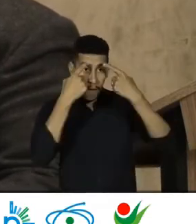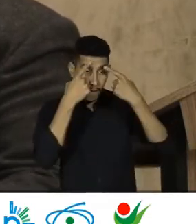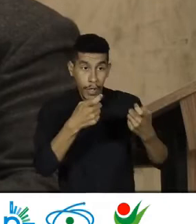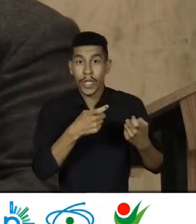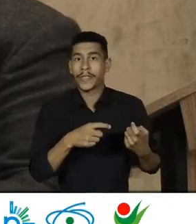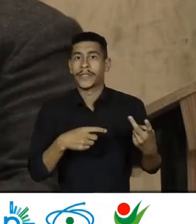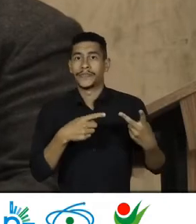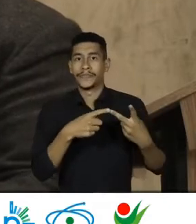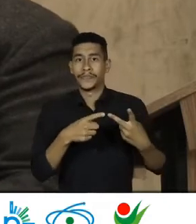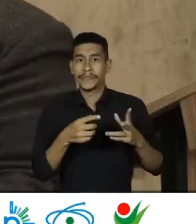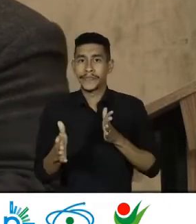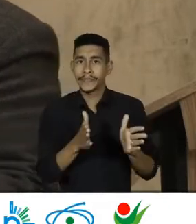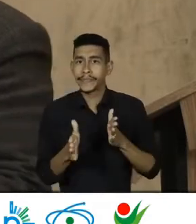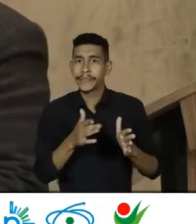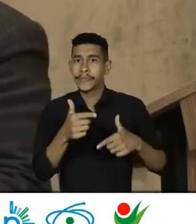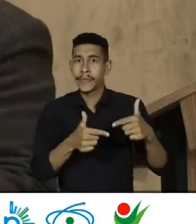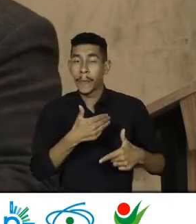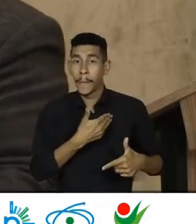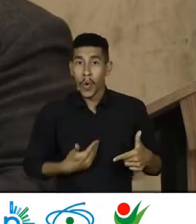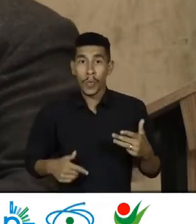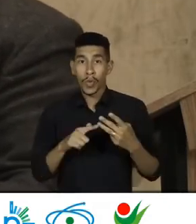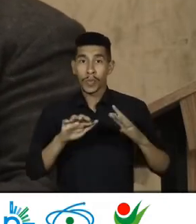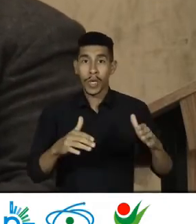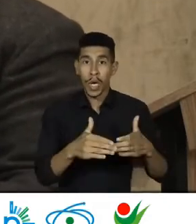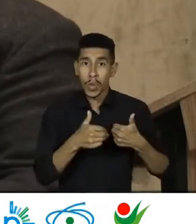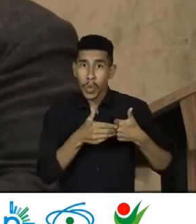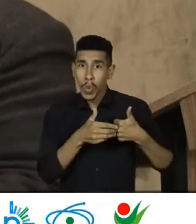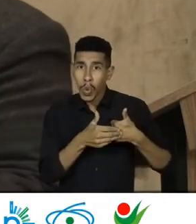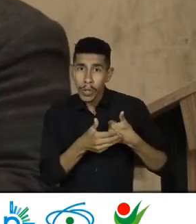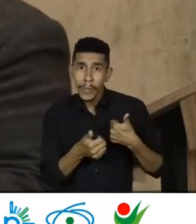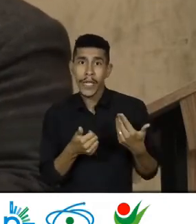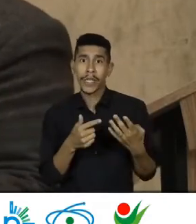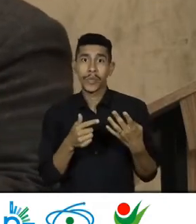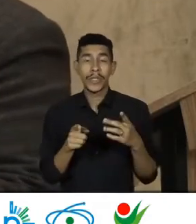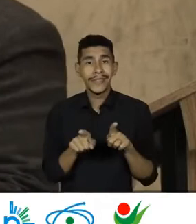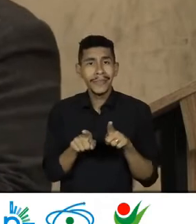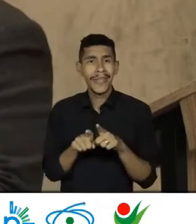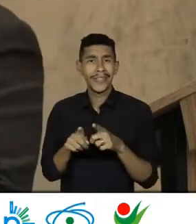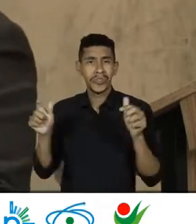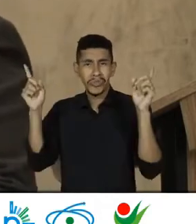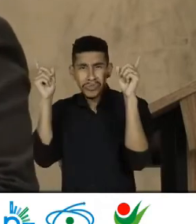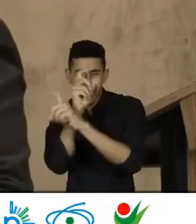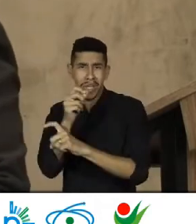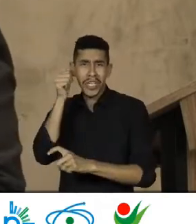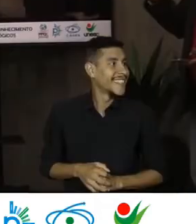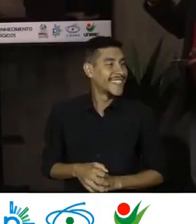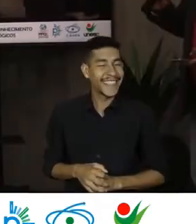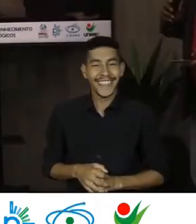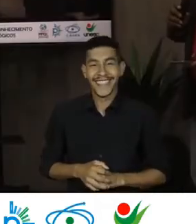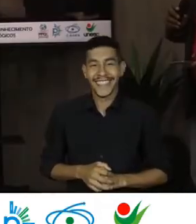serviços Públicos O acolhimento A precarização Do trabalho Das mulheres Obrigado